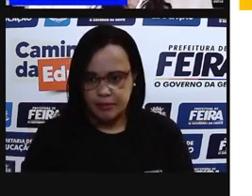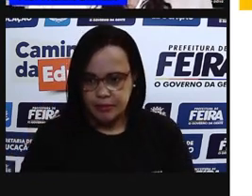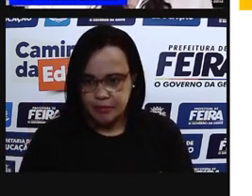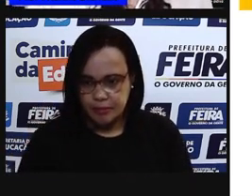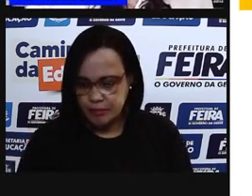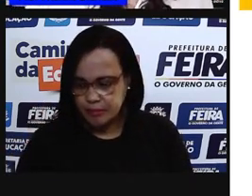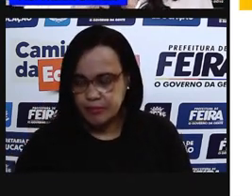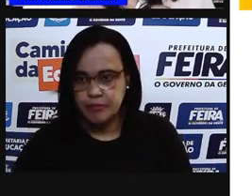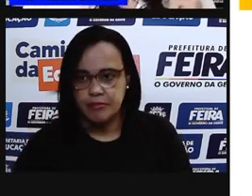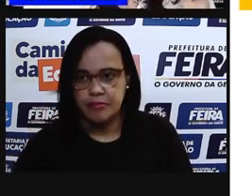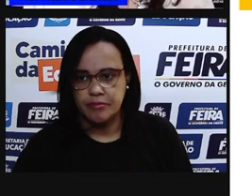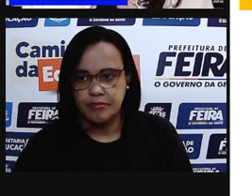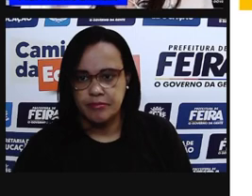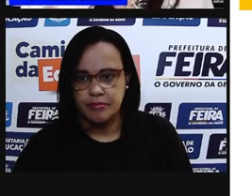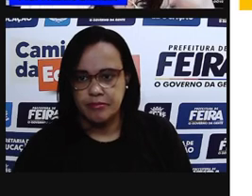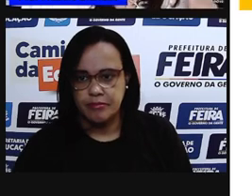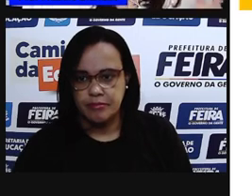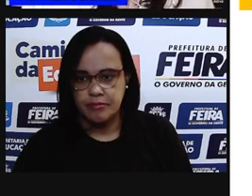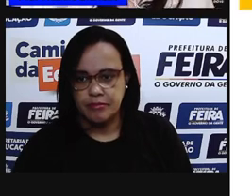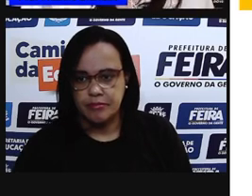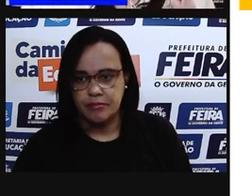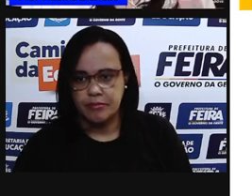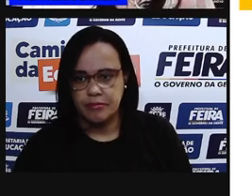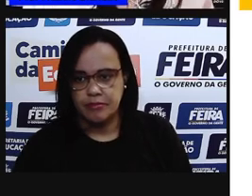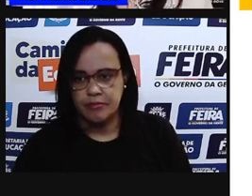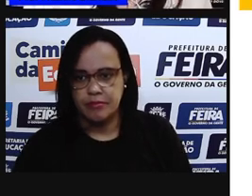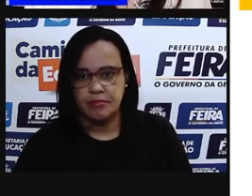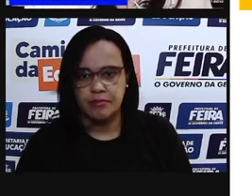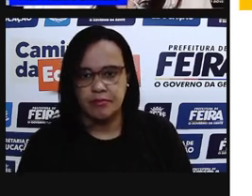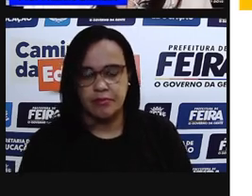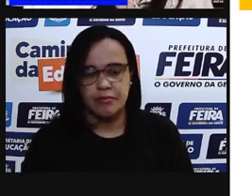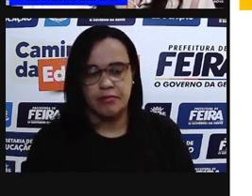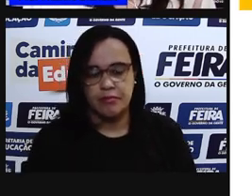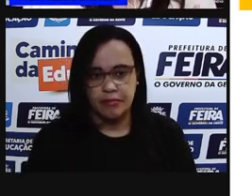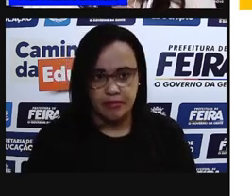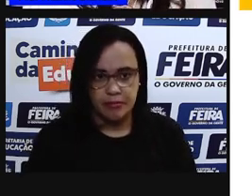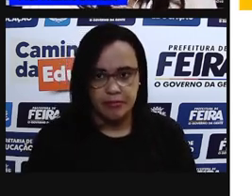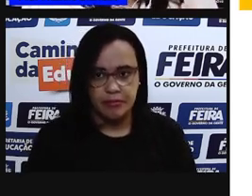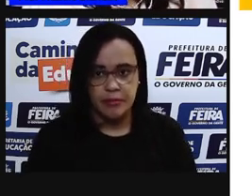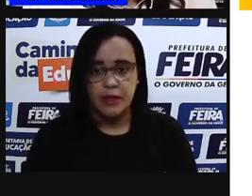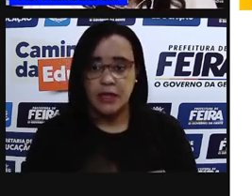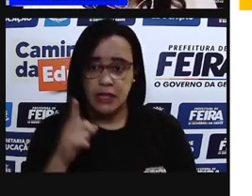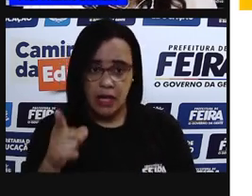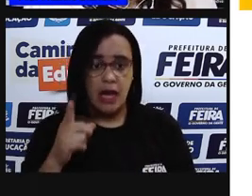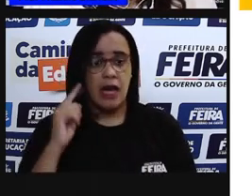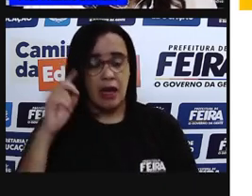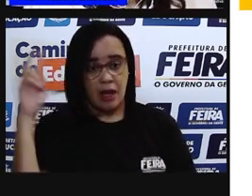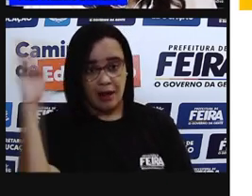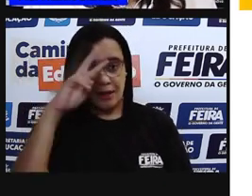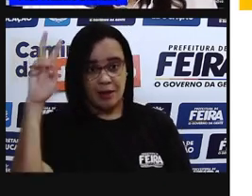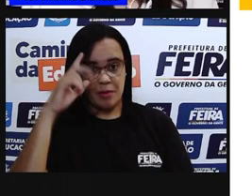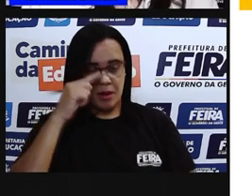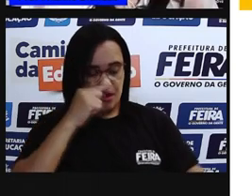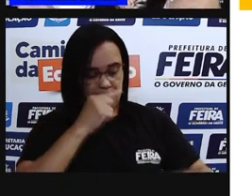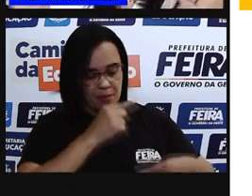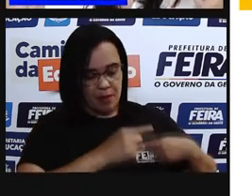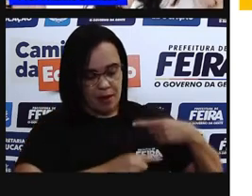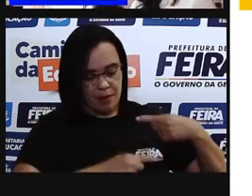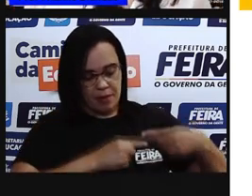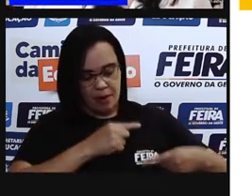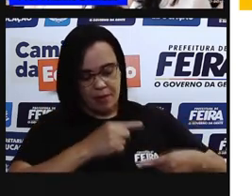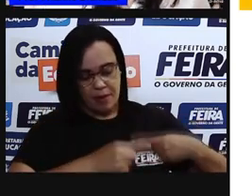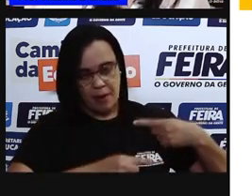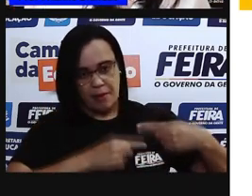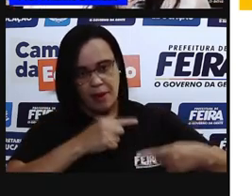heranças, onde eu sei quem é pai de quem, quem é filho de quem, é onde? No nosso DNA. E